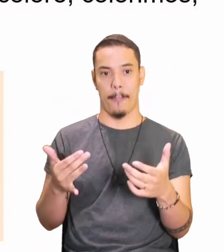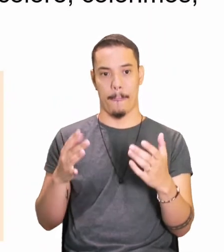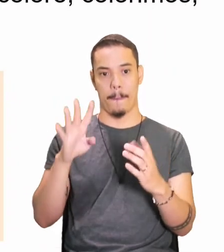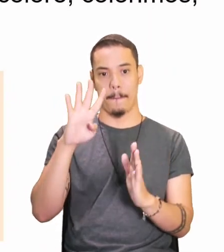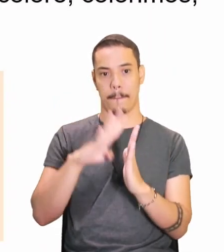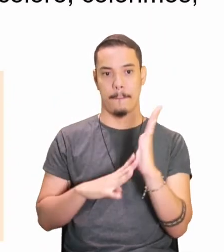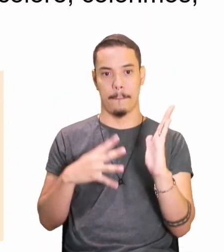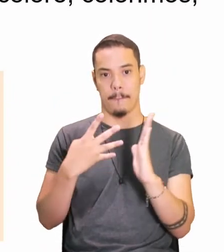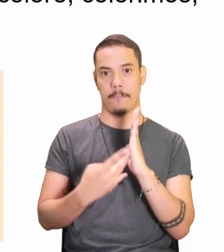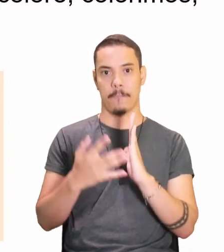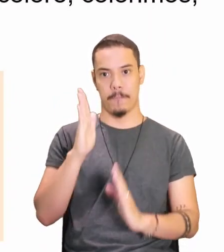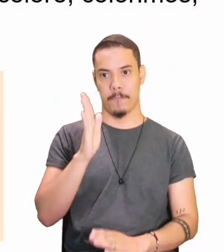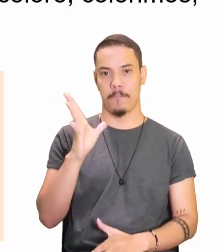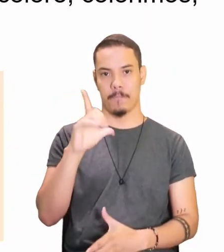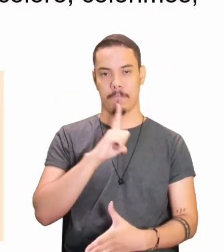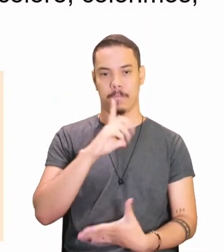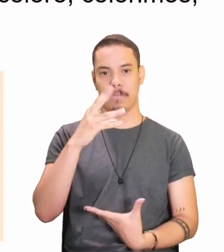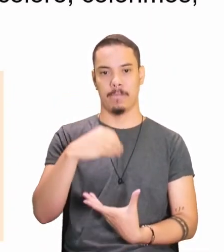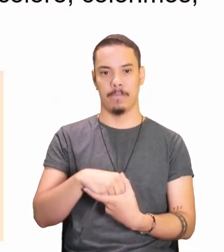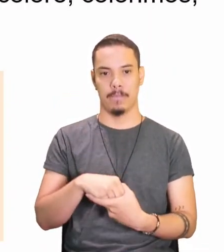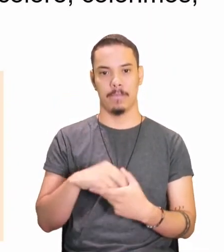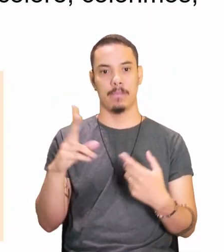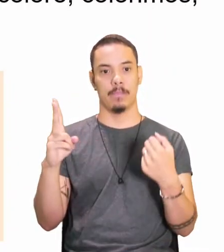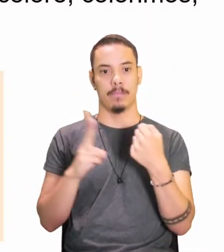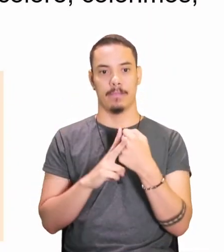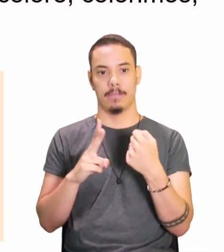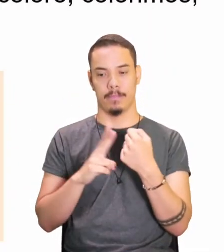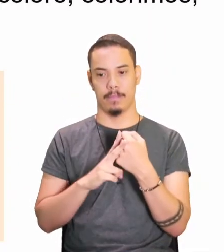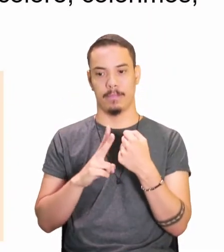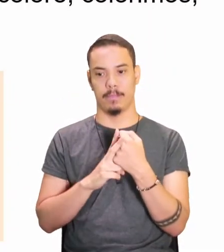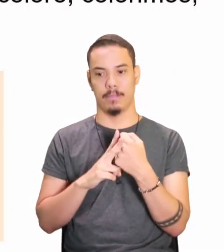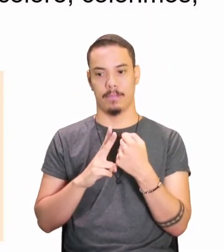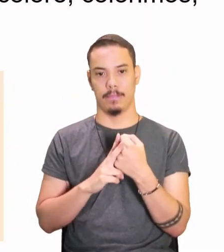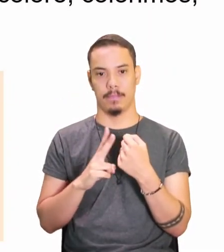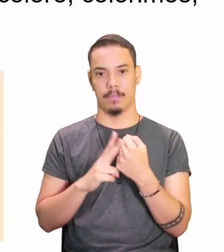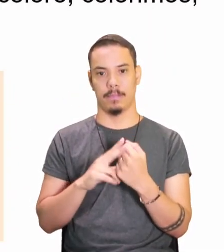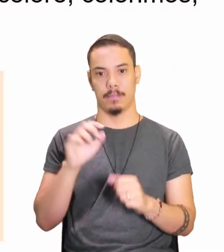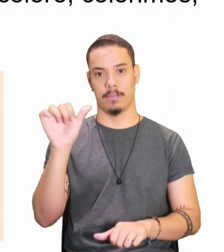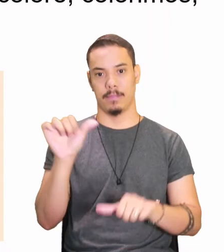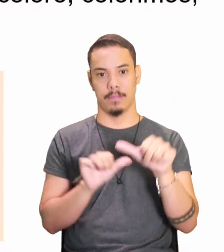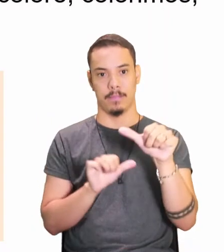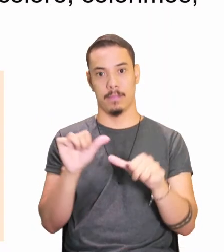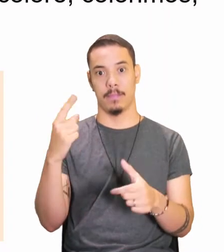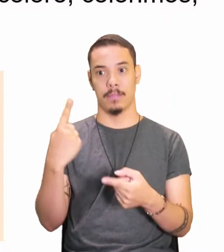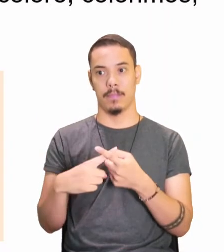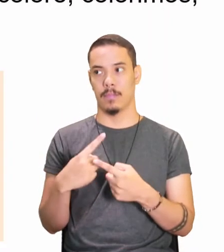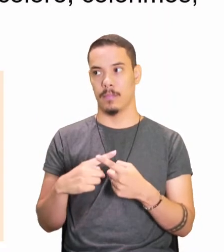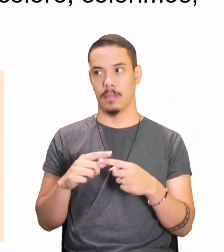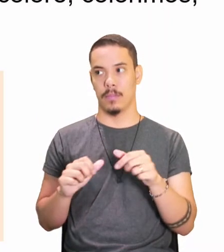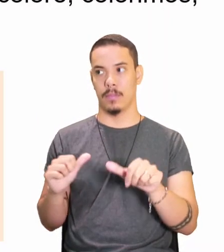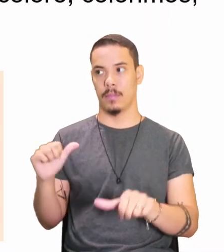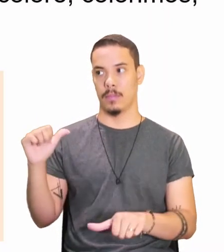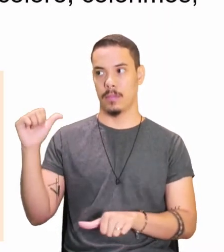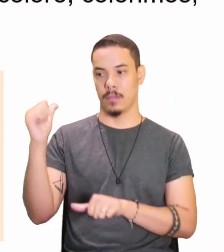pra vocês, verbo caber, é um verbo irregular, porque ele vai sofrer o quê?